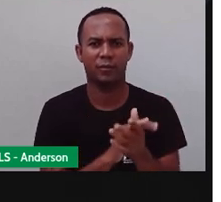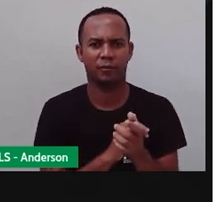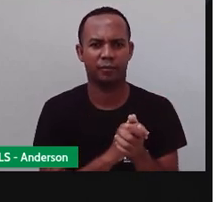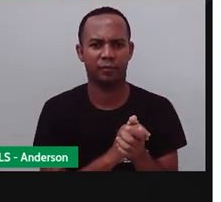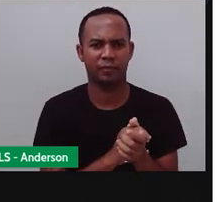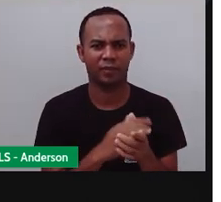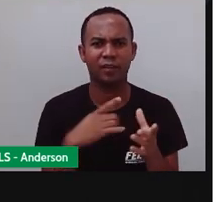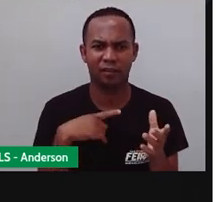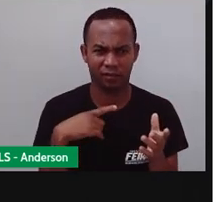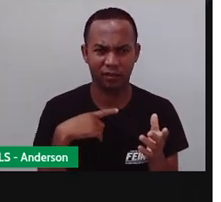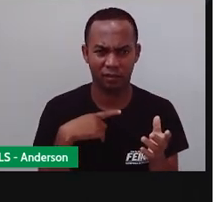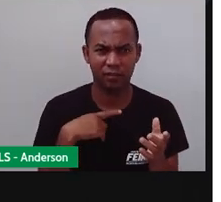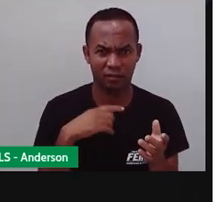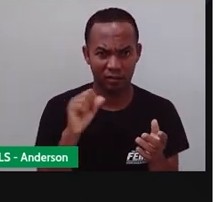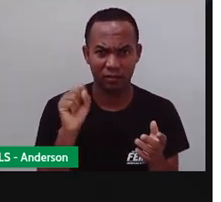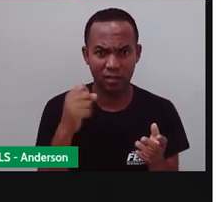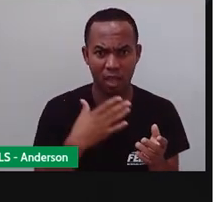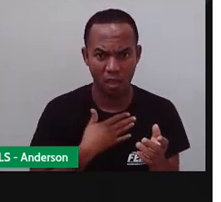Não tenho razão?